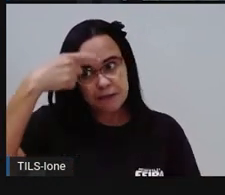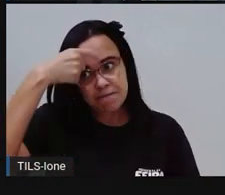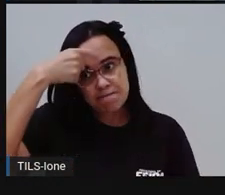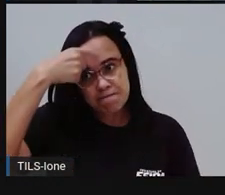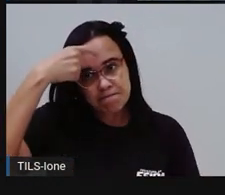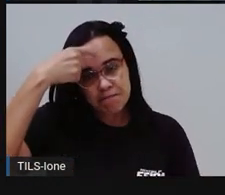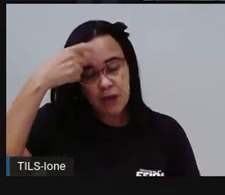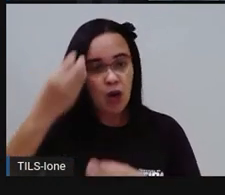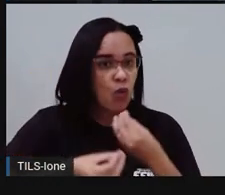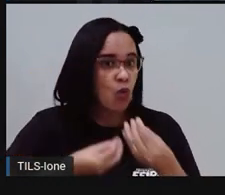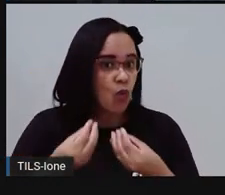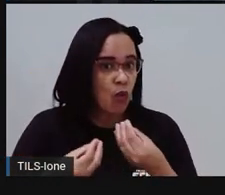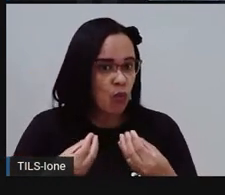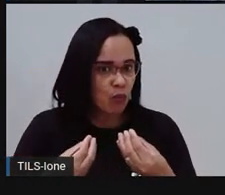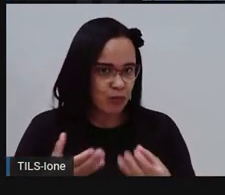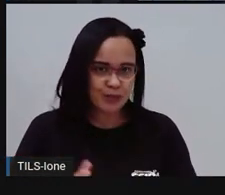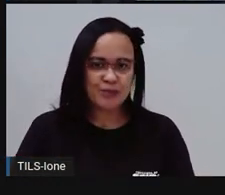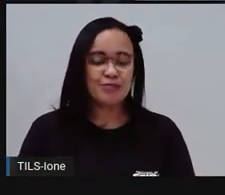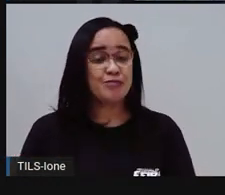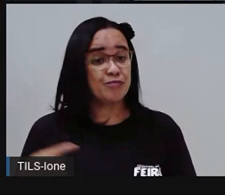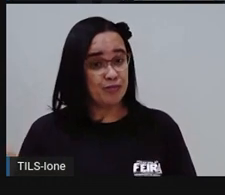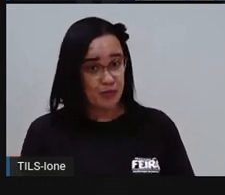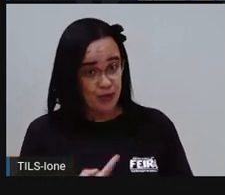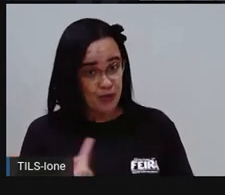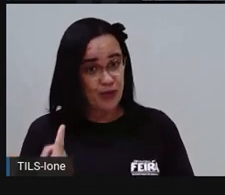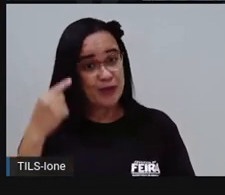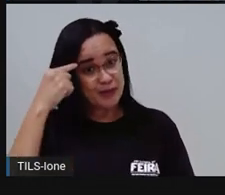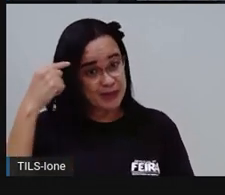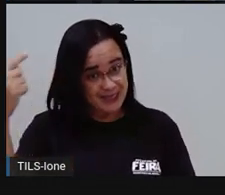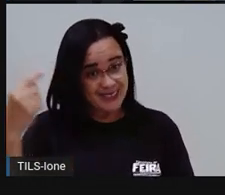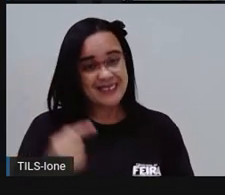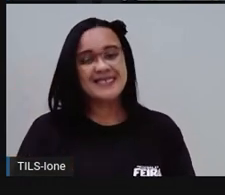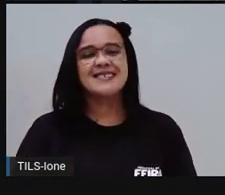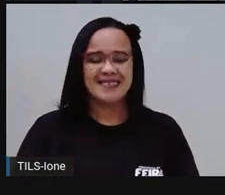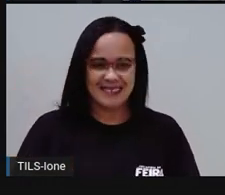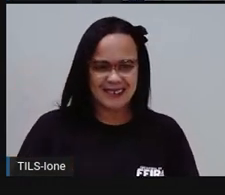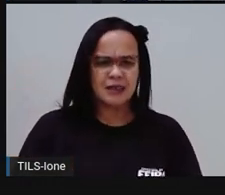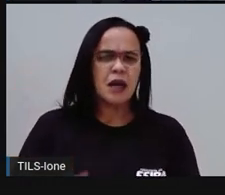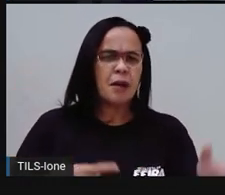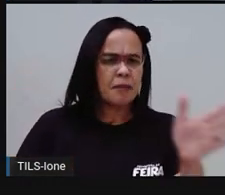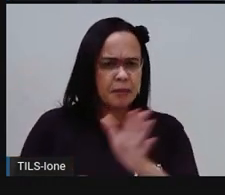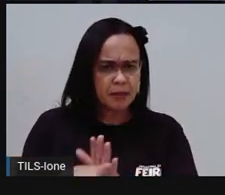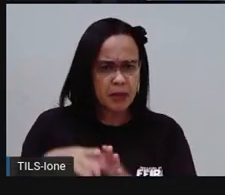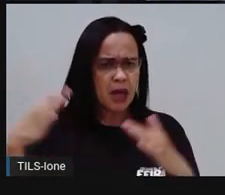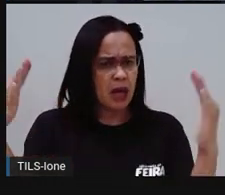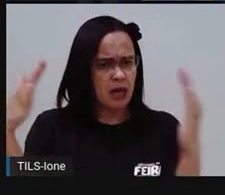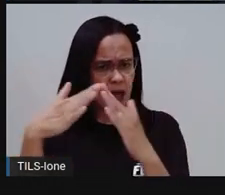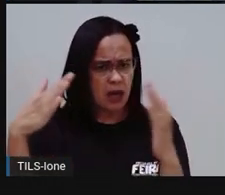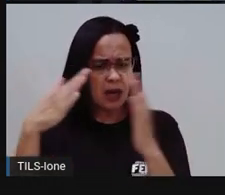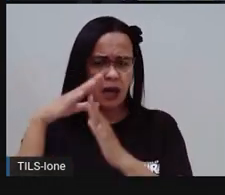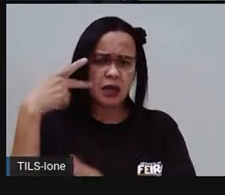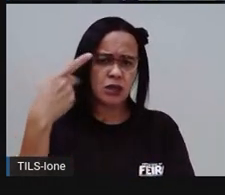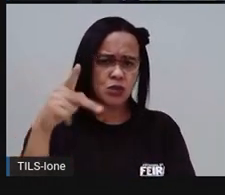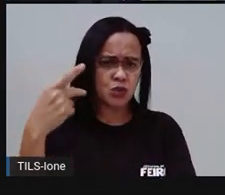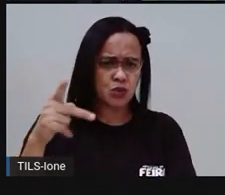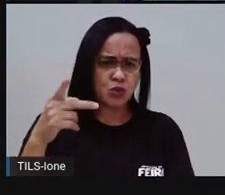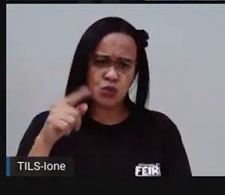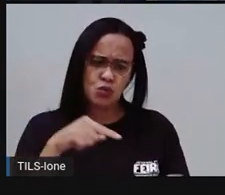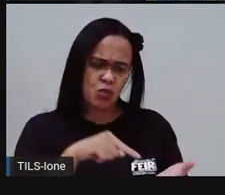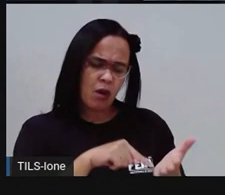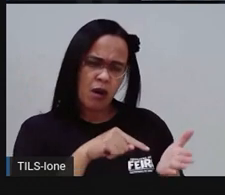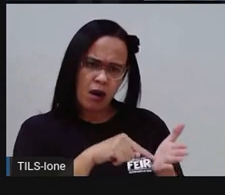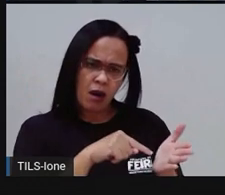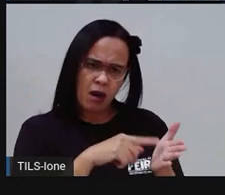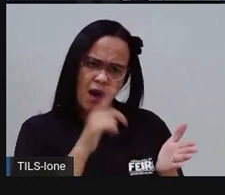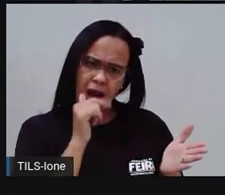E aí, a PRO tem essa pergunta para vocês, né? Na sua casa, como é que anda a conta de água aí, né? E aí, se você